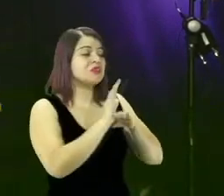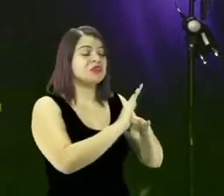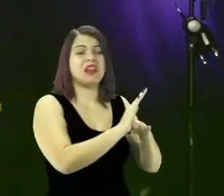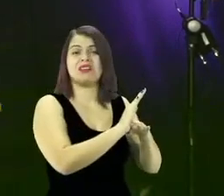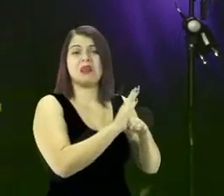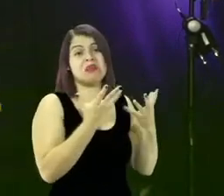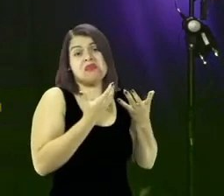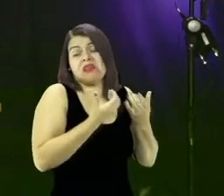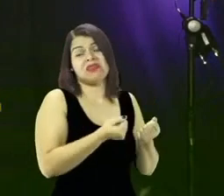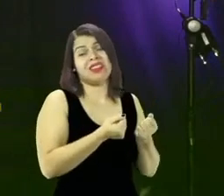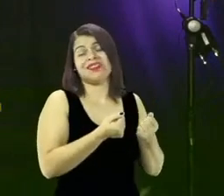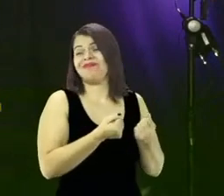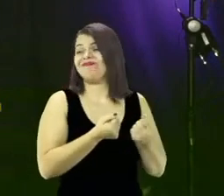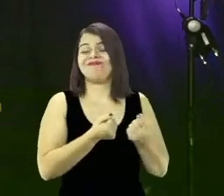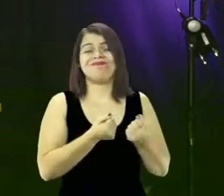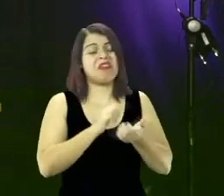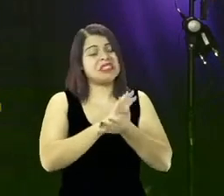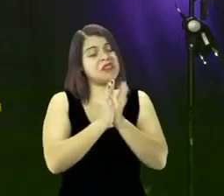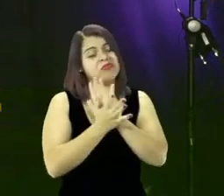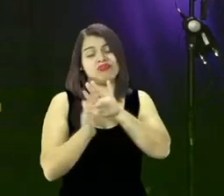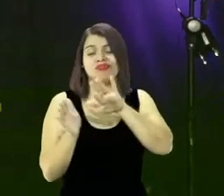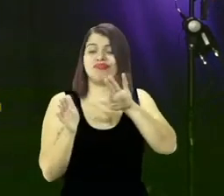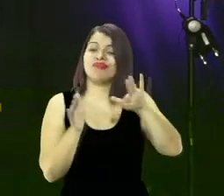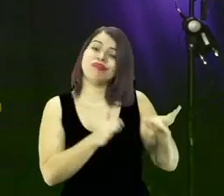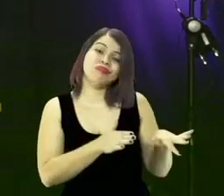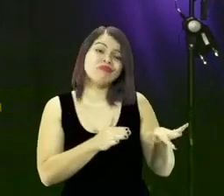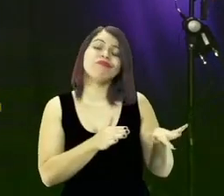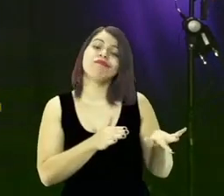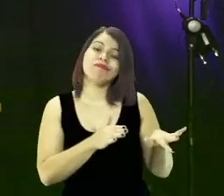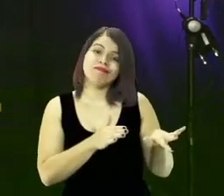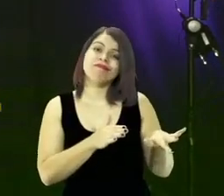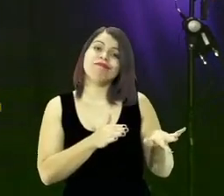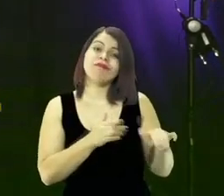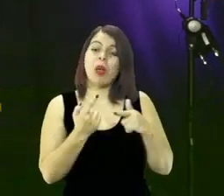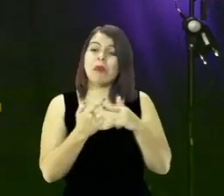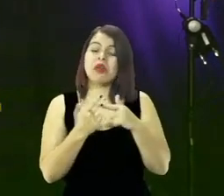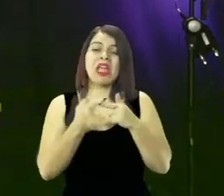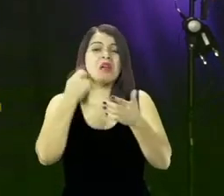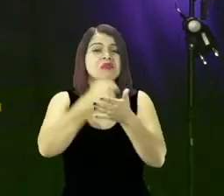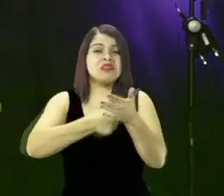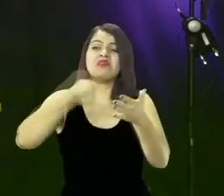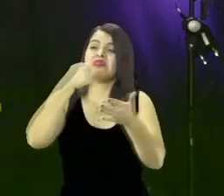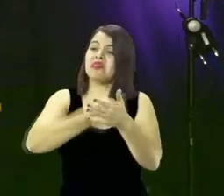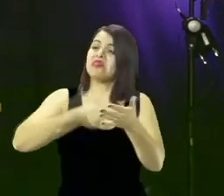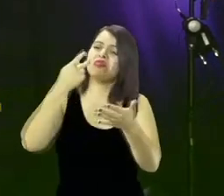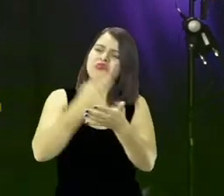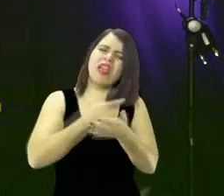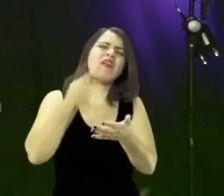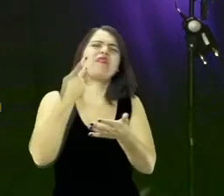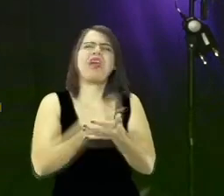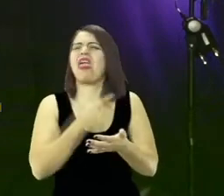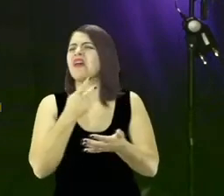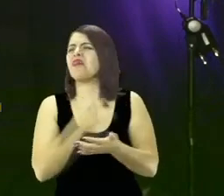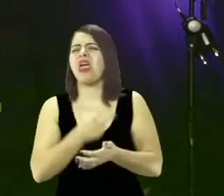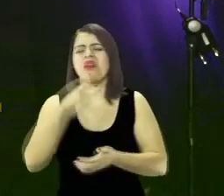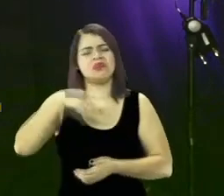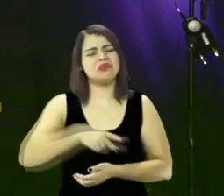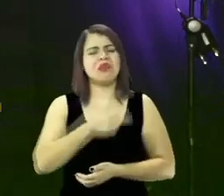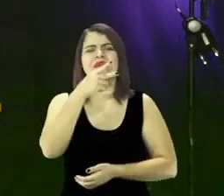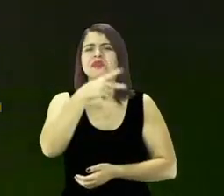irremediávelmente quem insiste no erro depois de muita repreensão será destruído sem aviso e